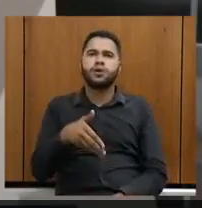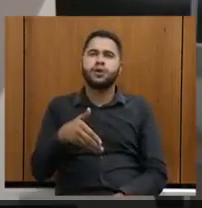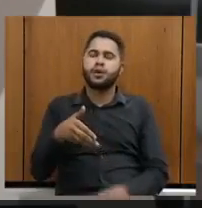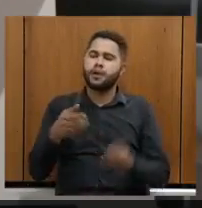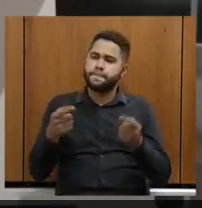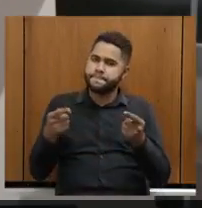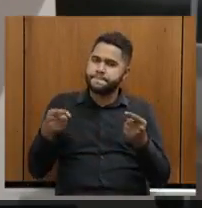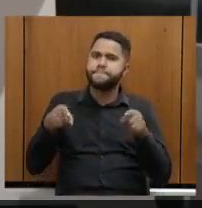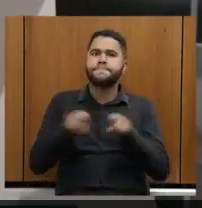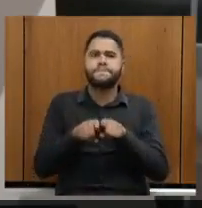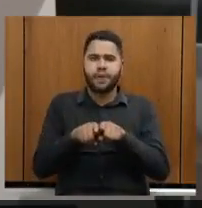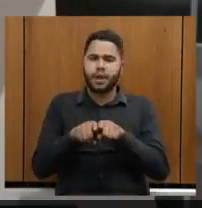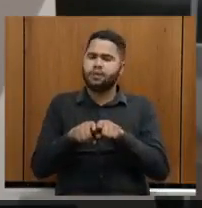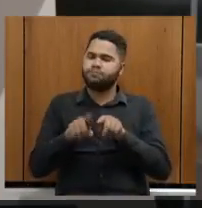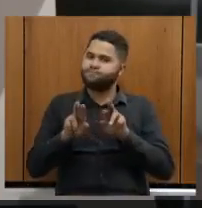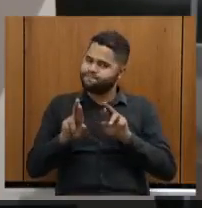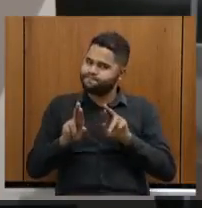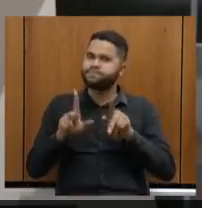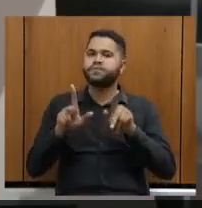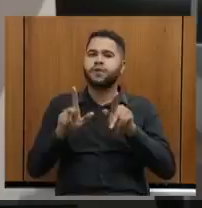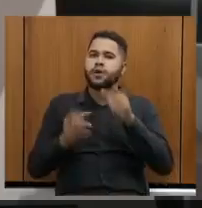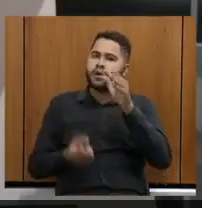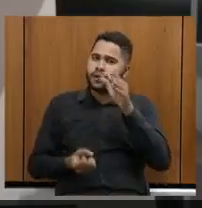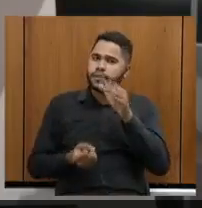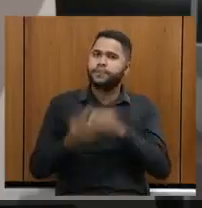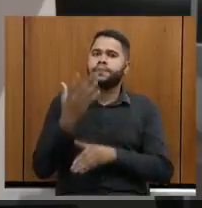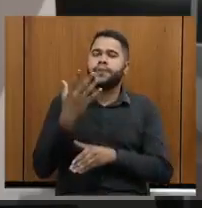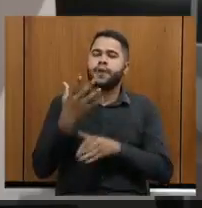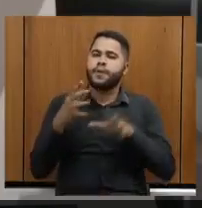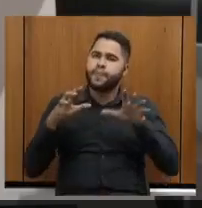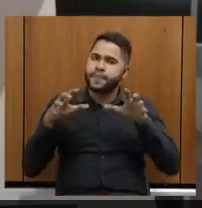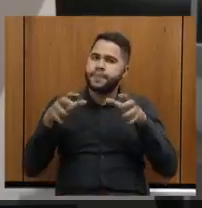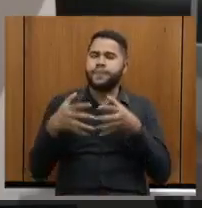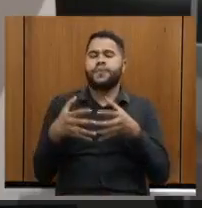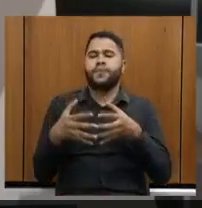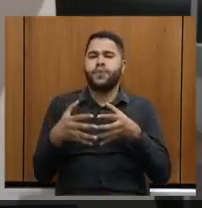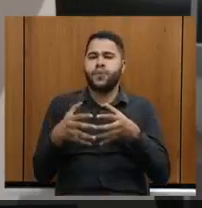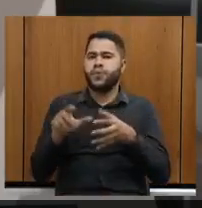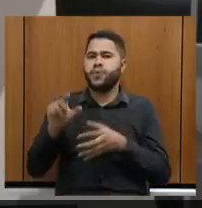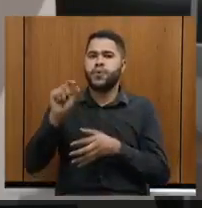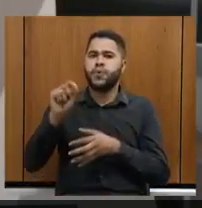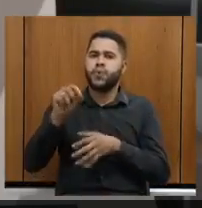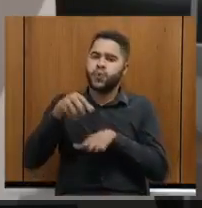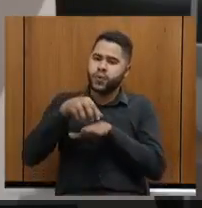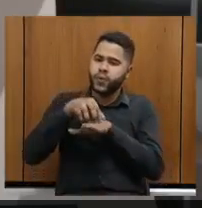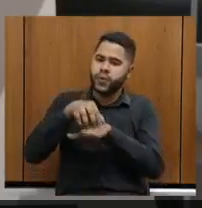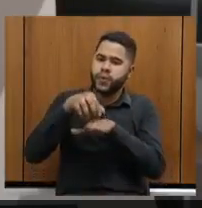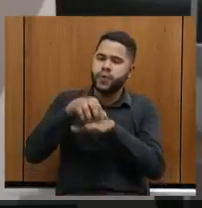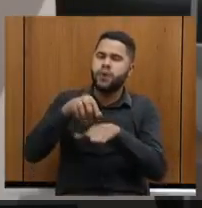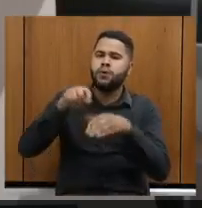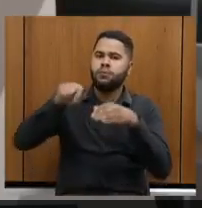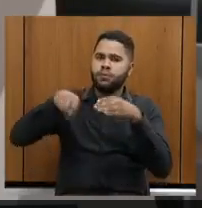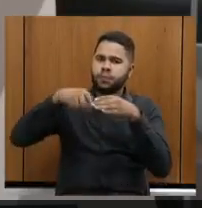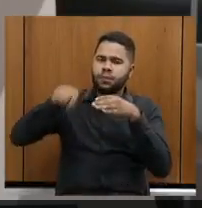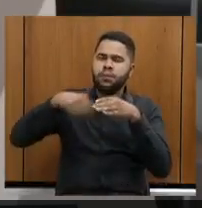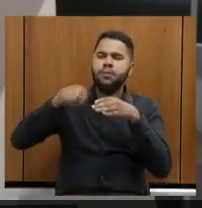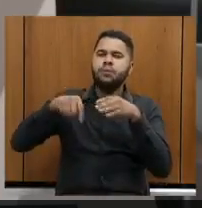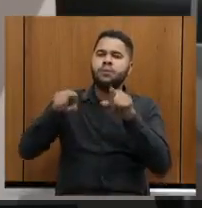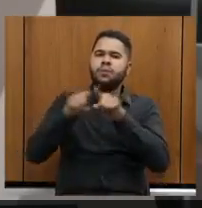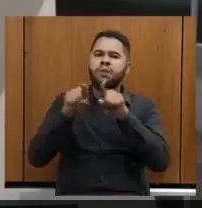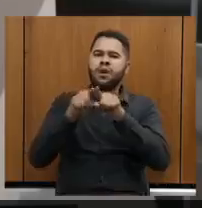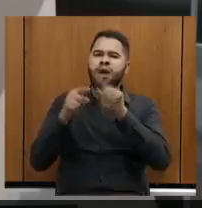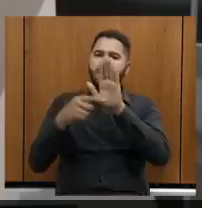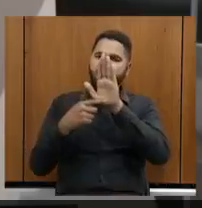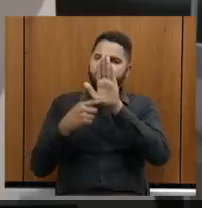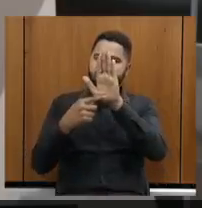parceria que tem feito a diferença na criação da Comissão de Turismo e Gastronomia e a diferença que isso tem